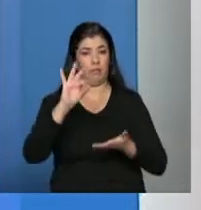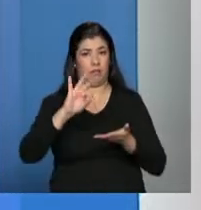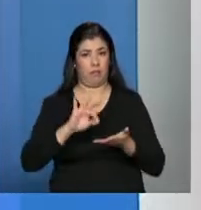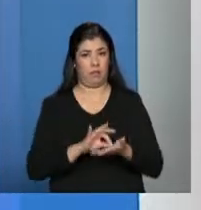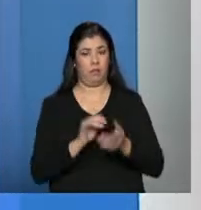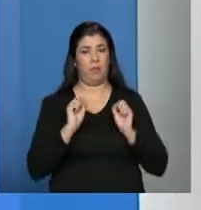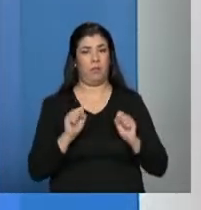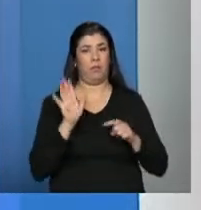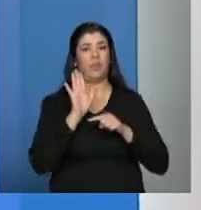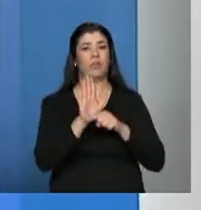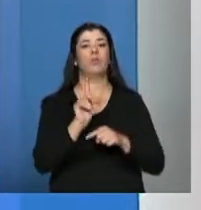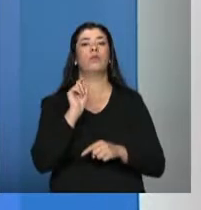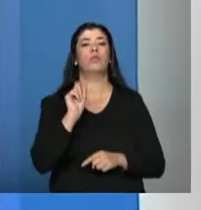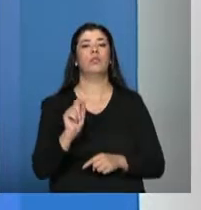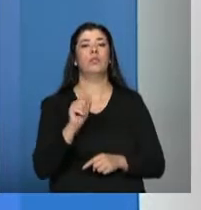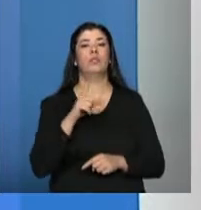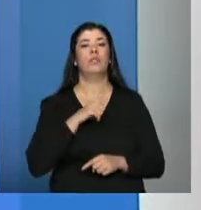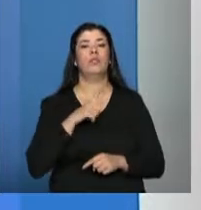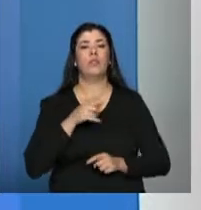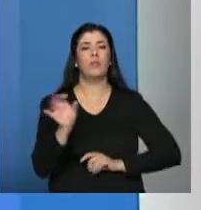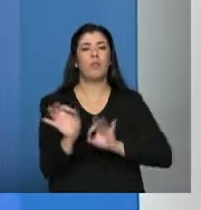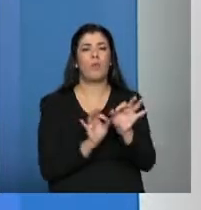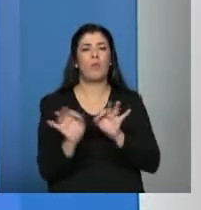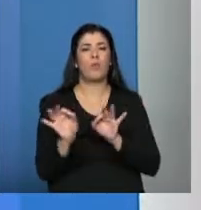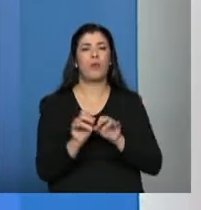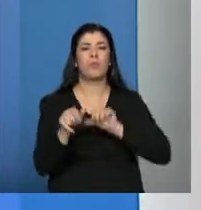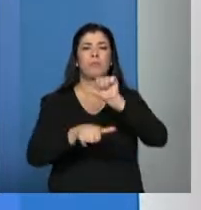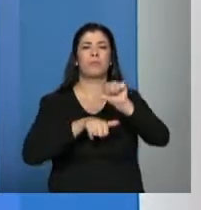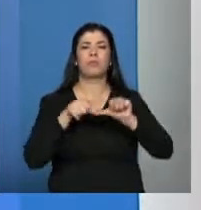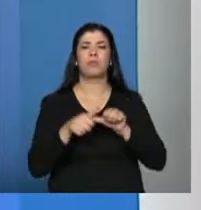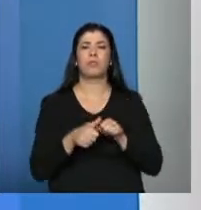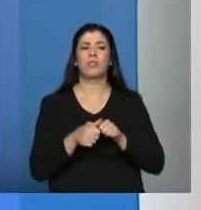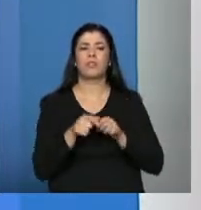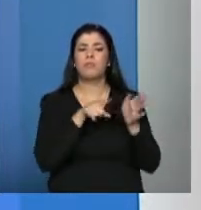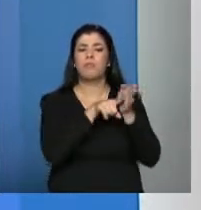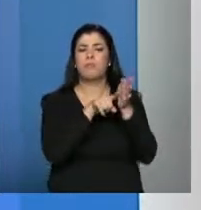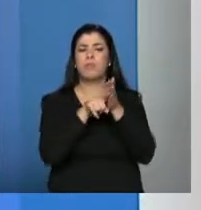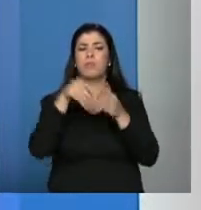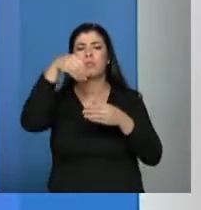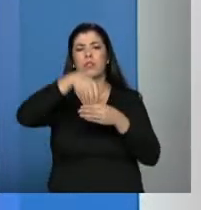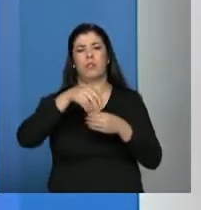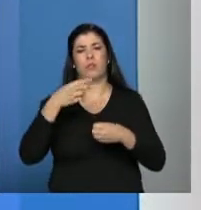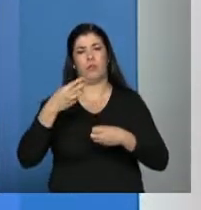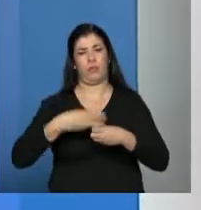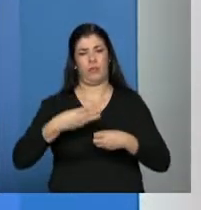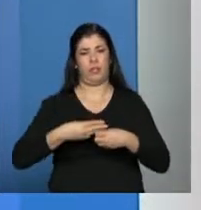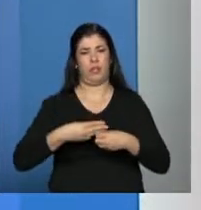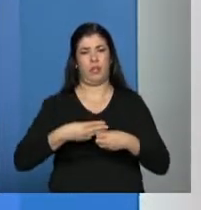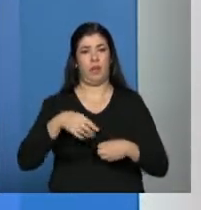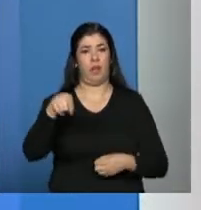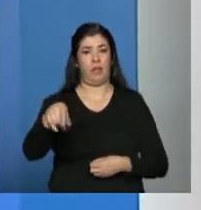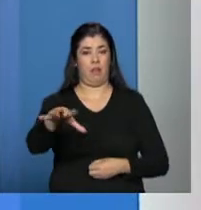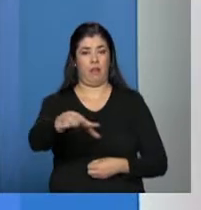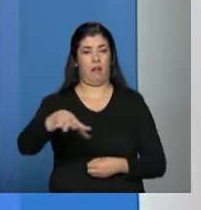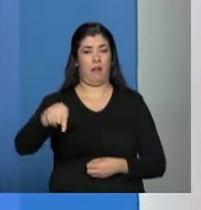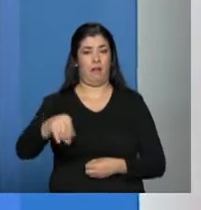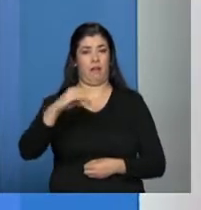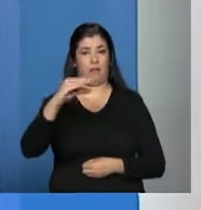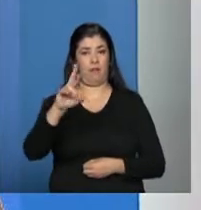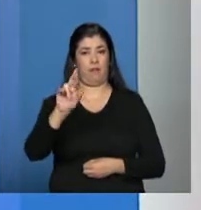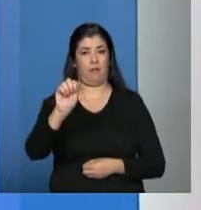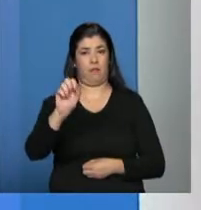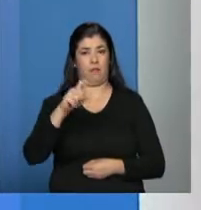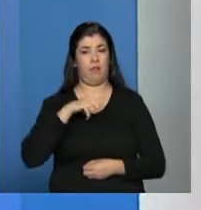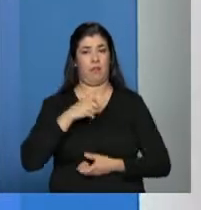permitir que se faça um redesenho dentro do município. A partir de um território de CRAS, a gente vai saber qual é a